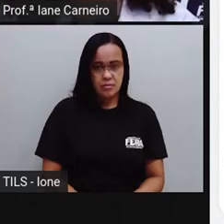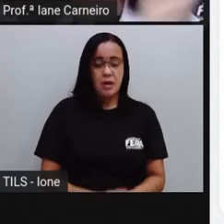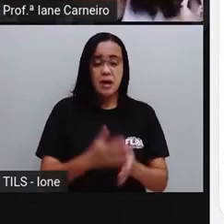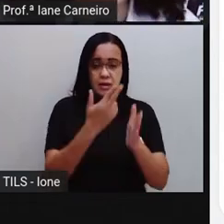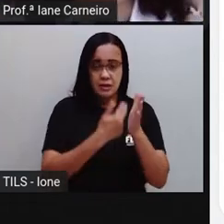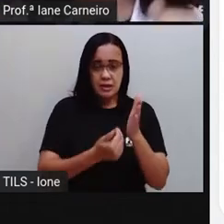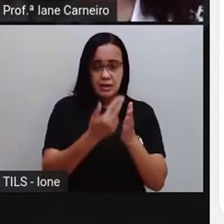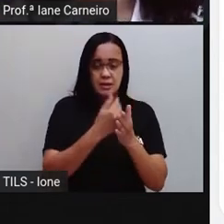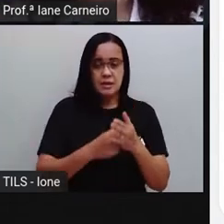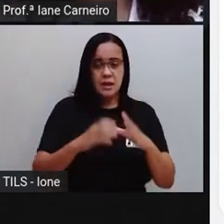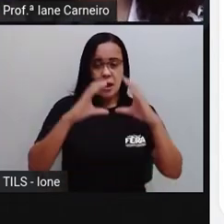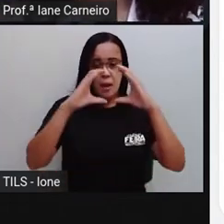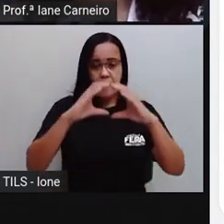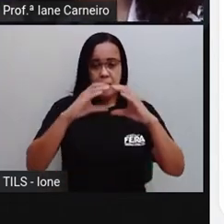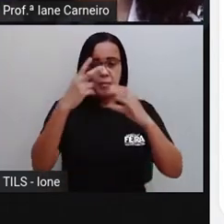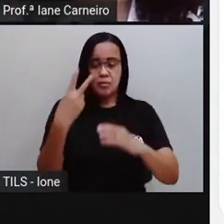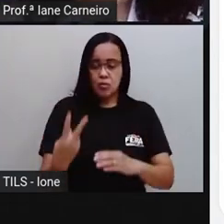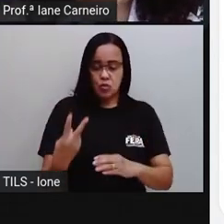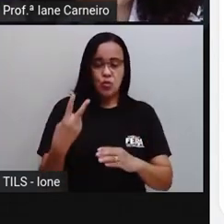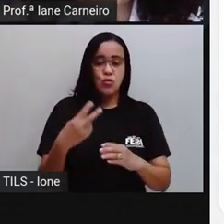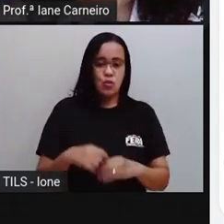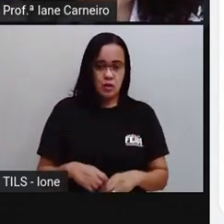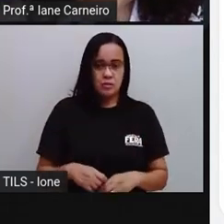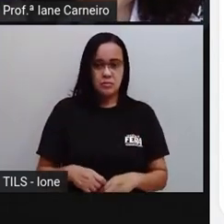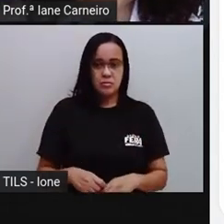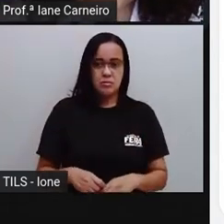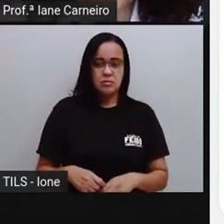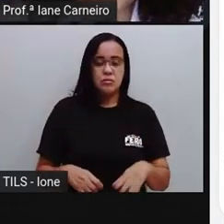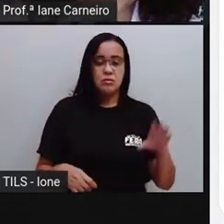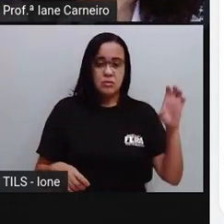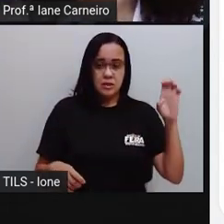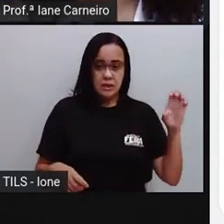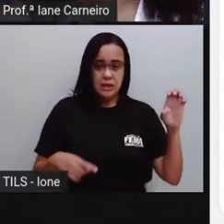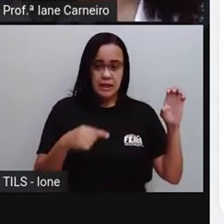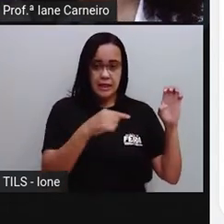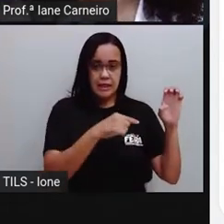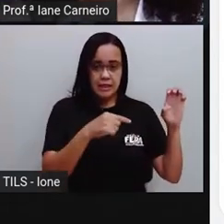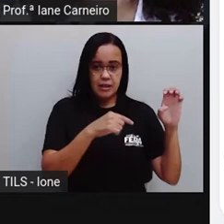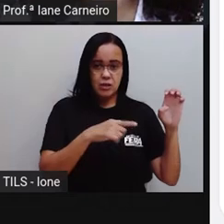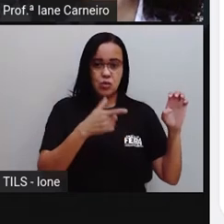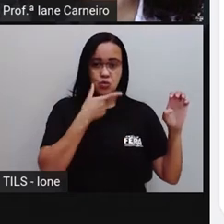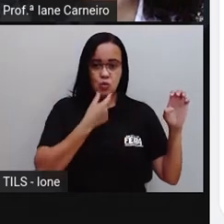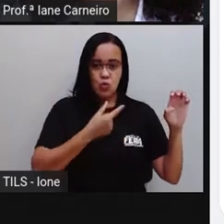esquerdo do menino. Então qual é o lado esquerdo, ó? Com letra E. Colocar uma bola aqui.